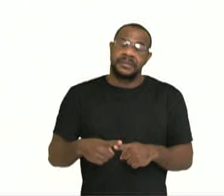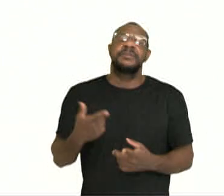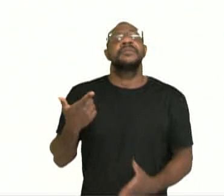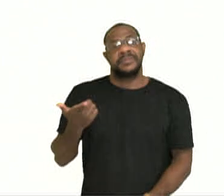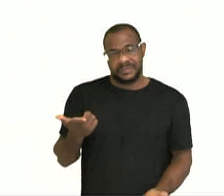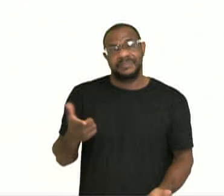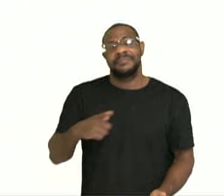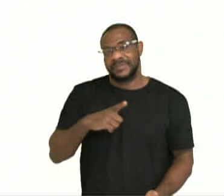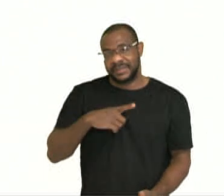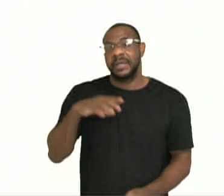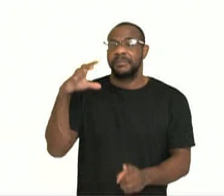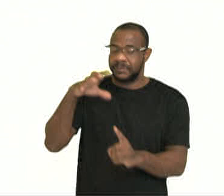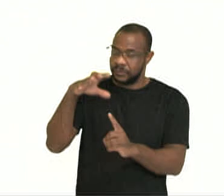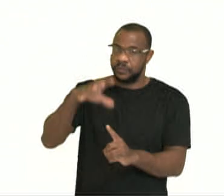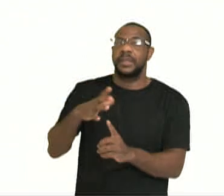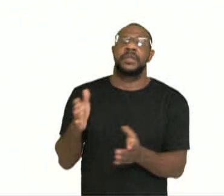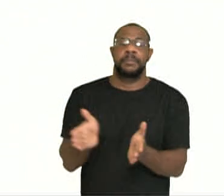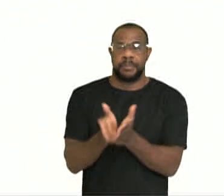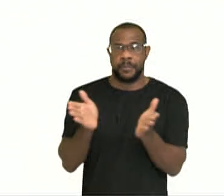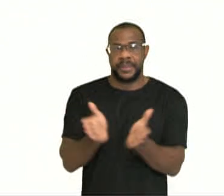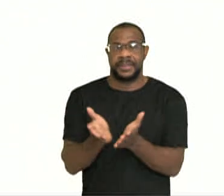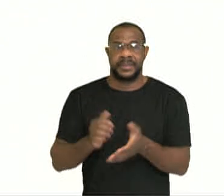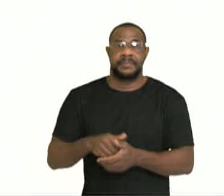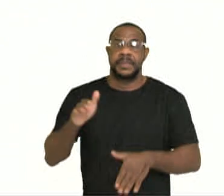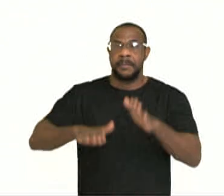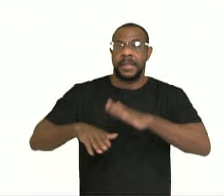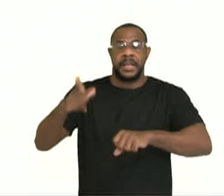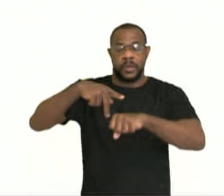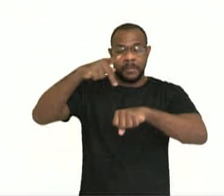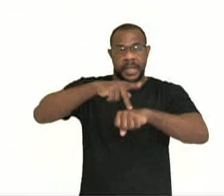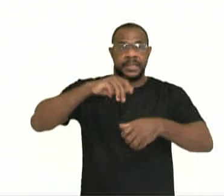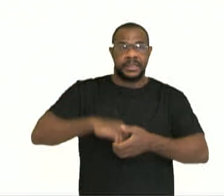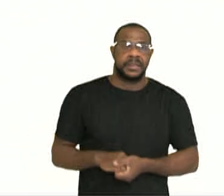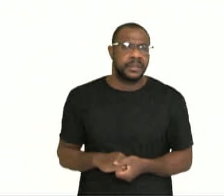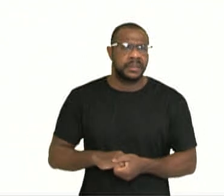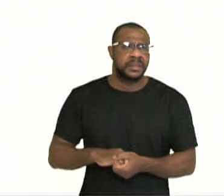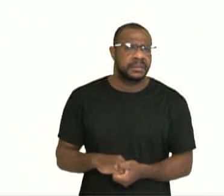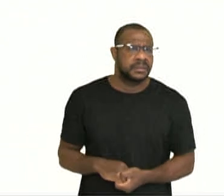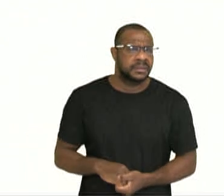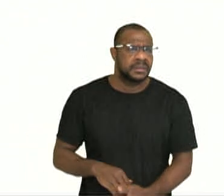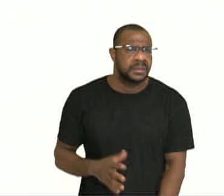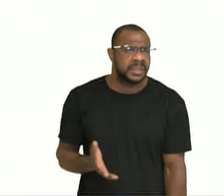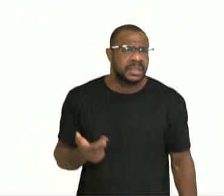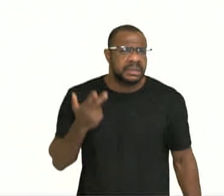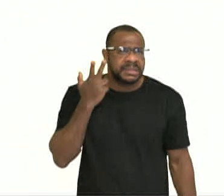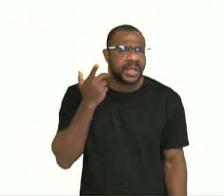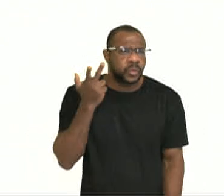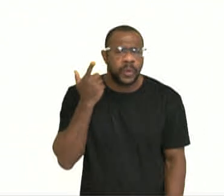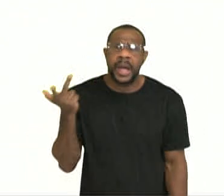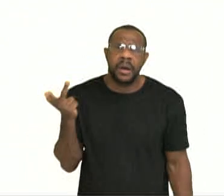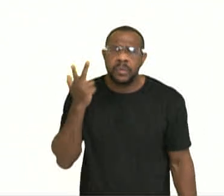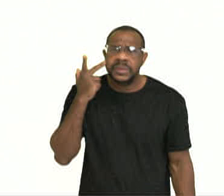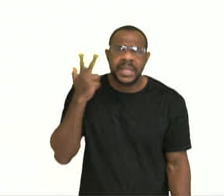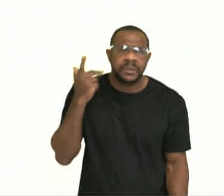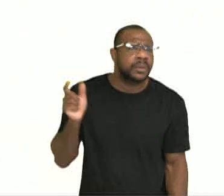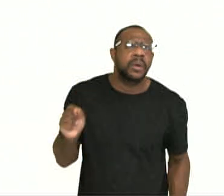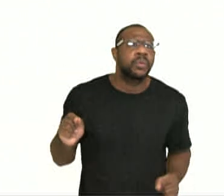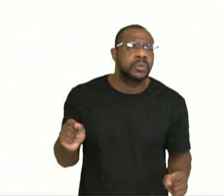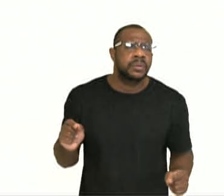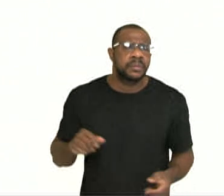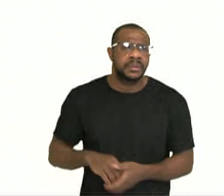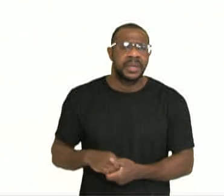refletir na questão da pobreza de um determinado país. Fatores naturais. O que naturalmente pode influenciar nessa questão